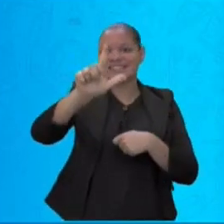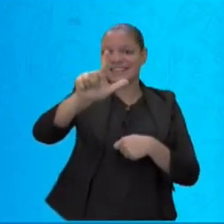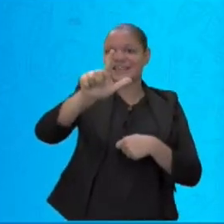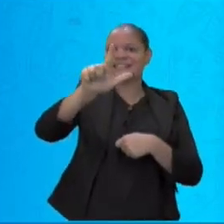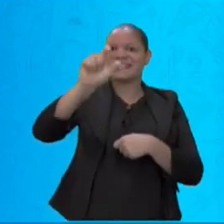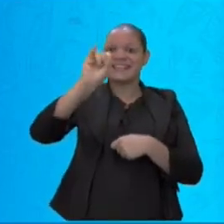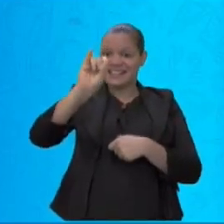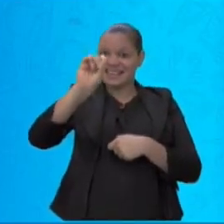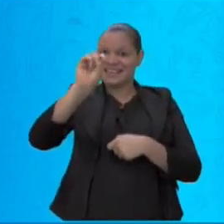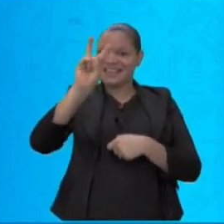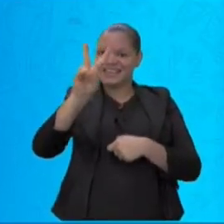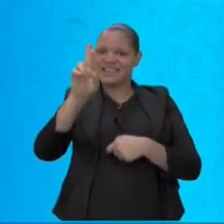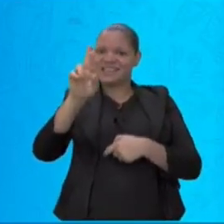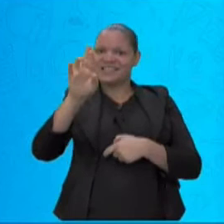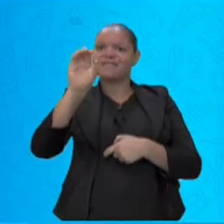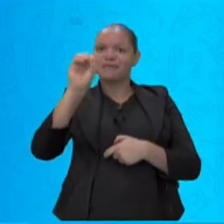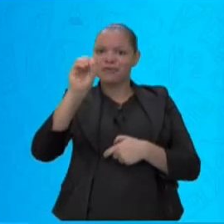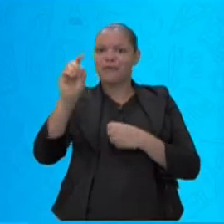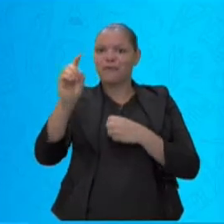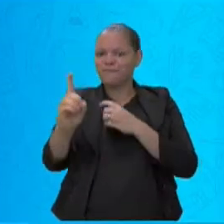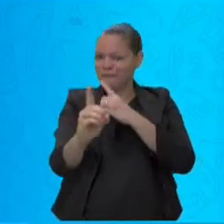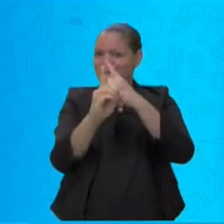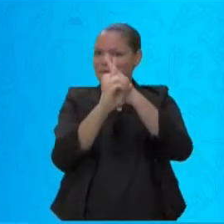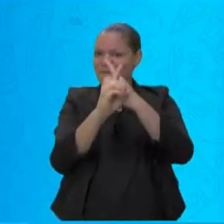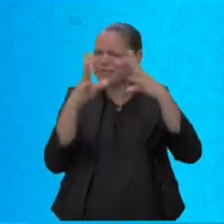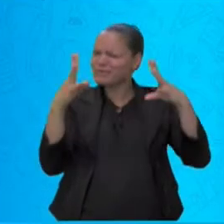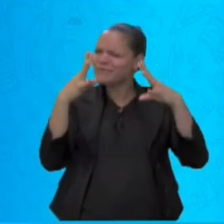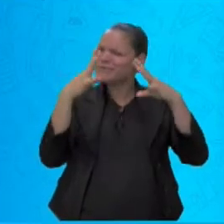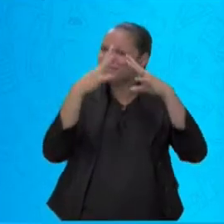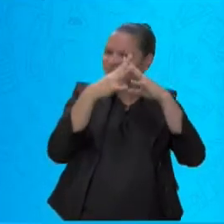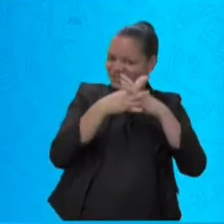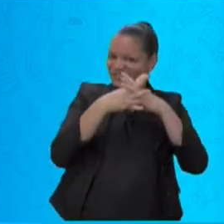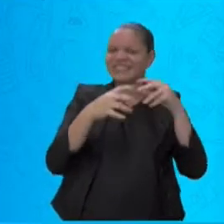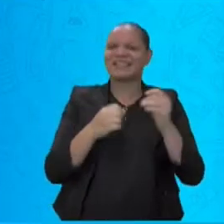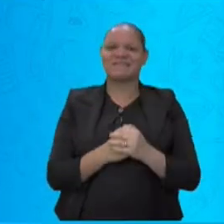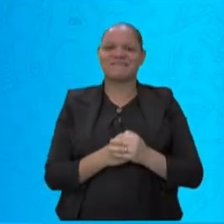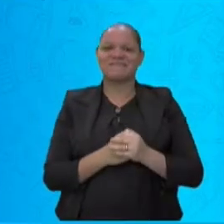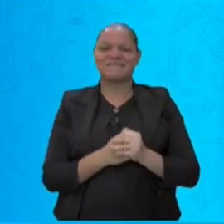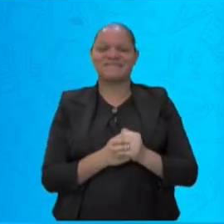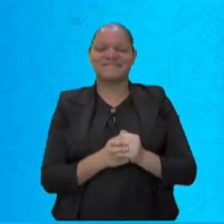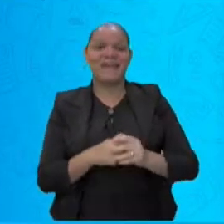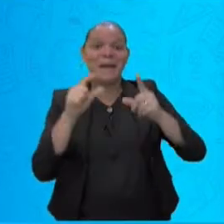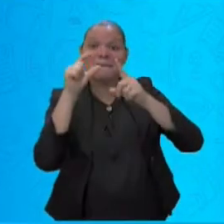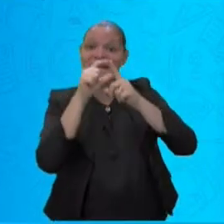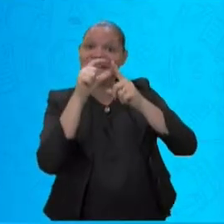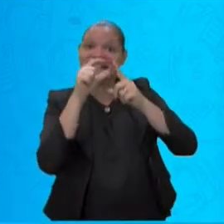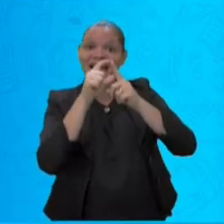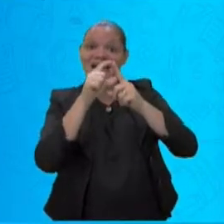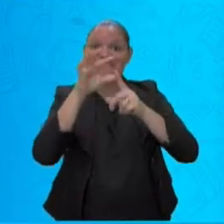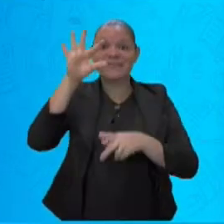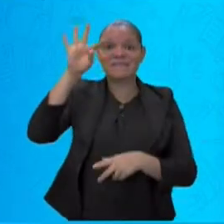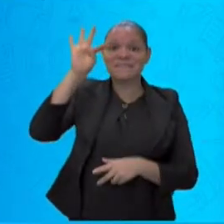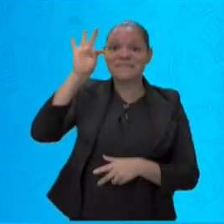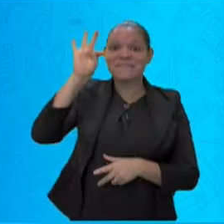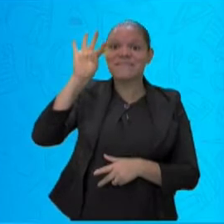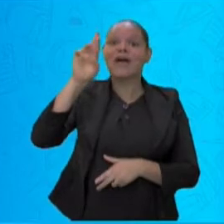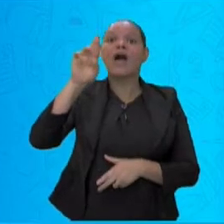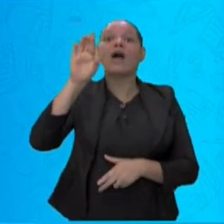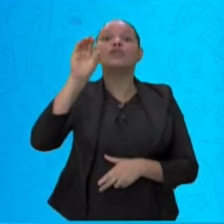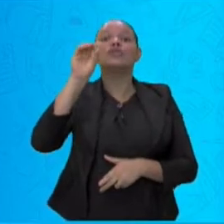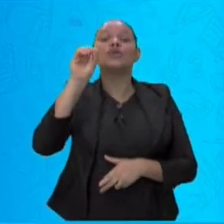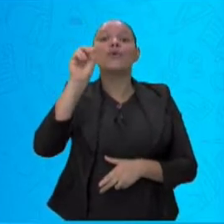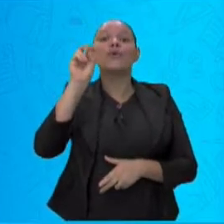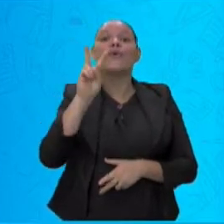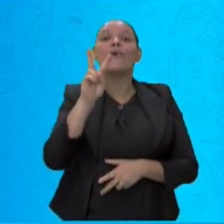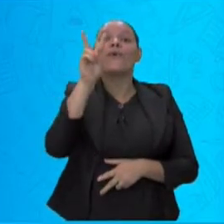consonantal. Olha para você ver a palavrinha trovão. vamos identificar o encontro? Aqui